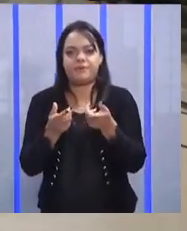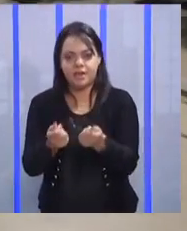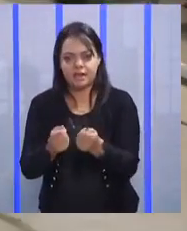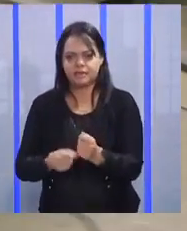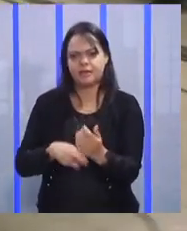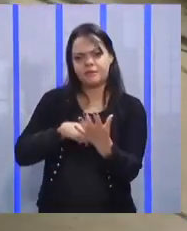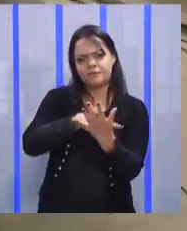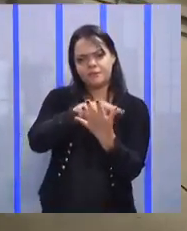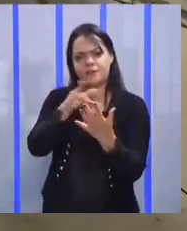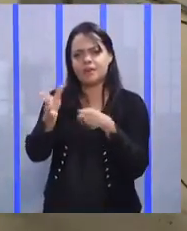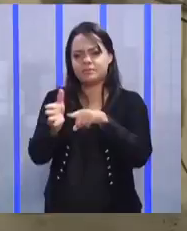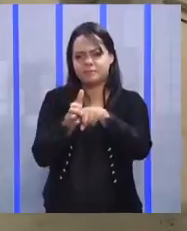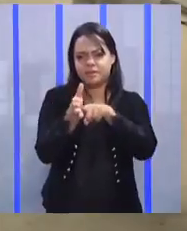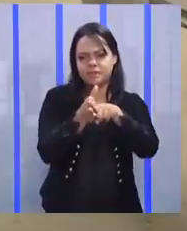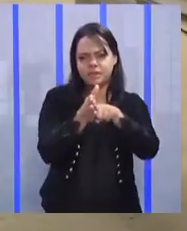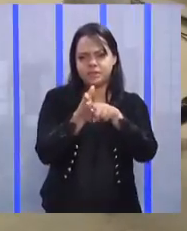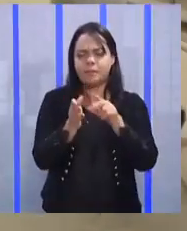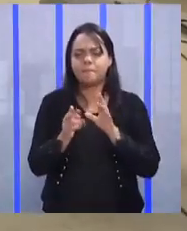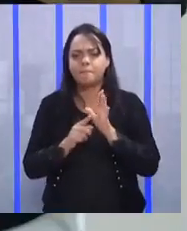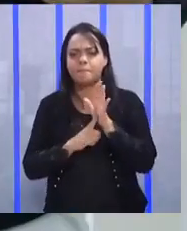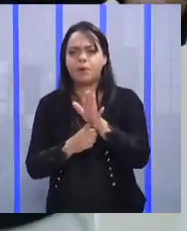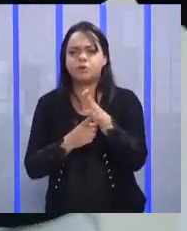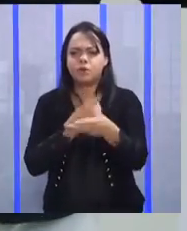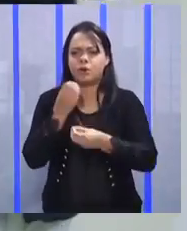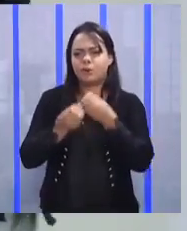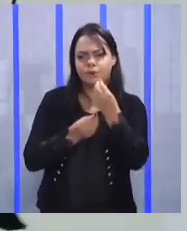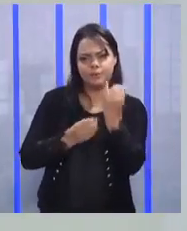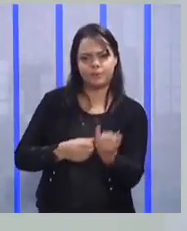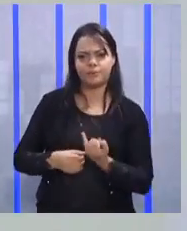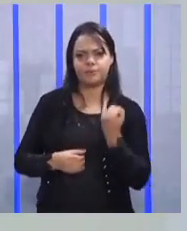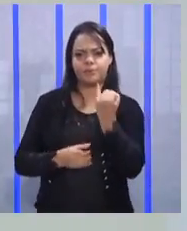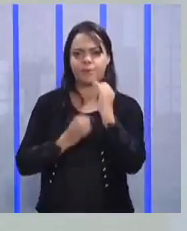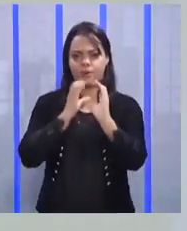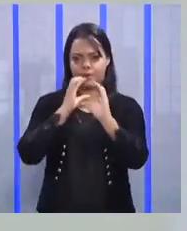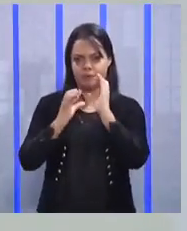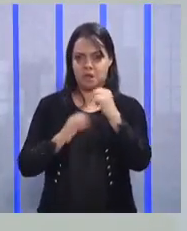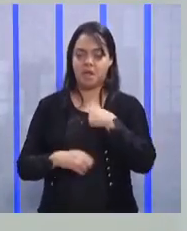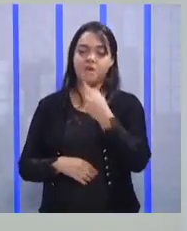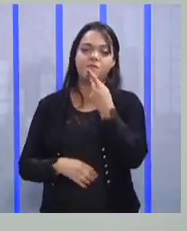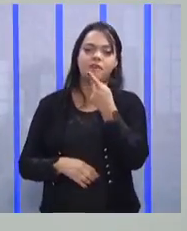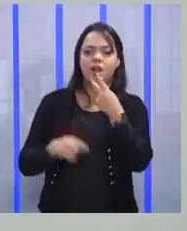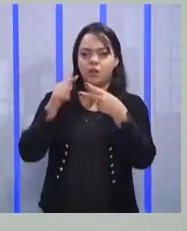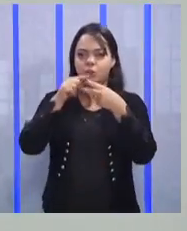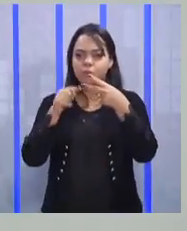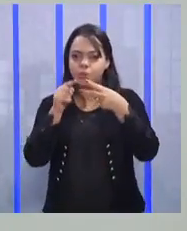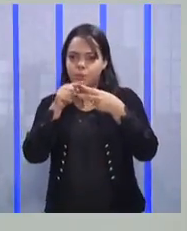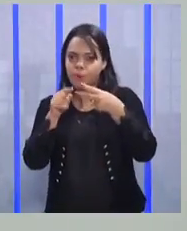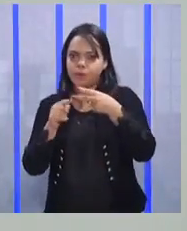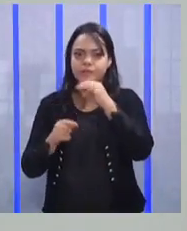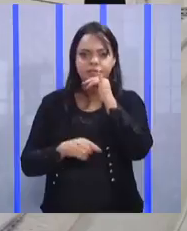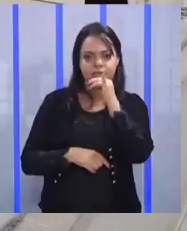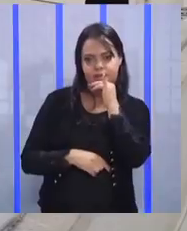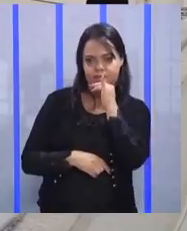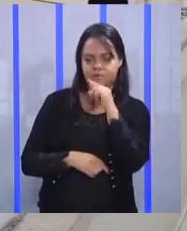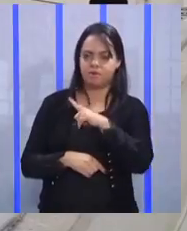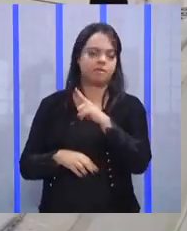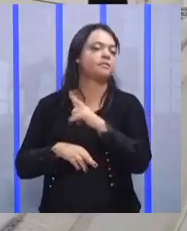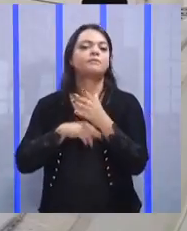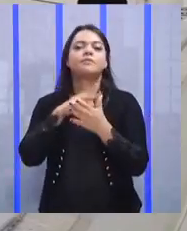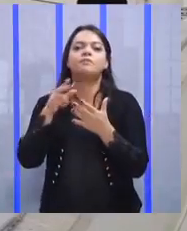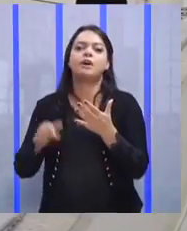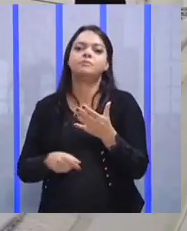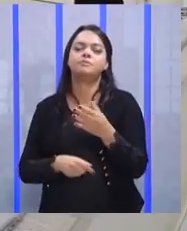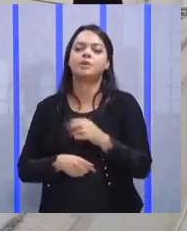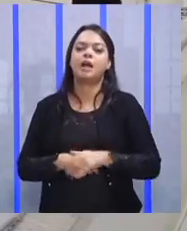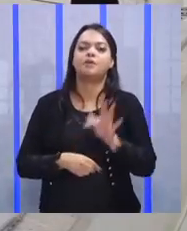Inúmeras pesquisas mostram o quão é importante a comunicação. Eu vou citar só dois exemplos daqueles vários ali. Universidade